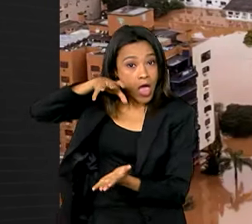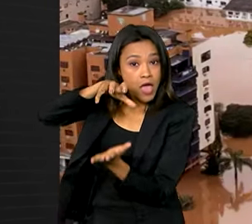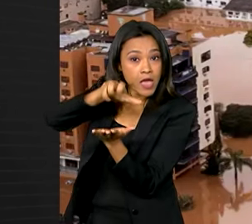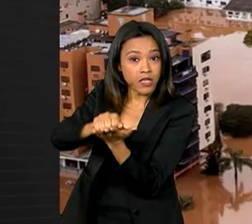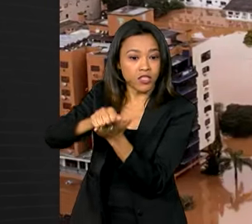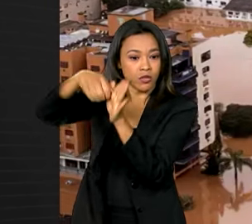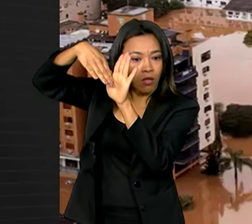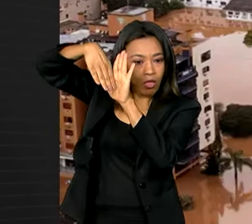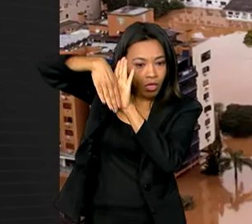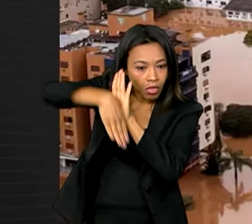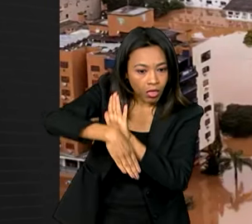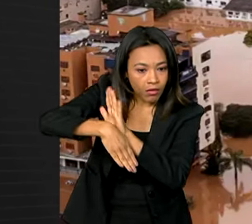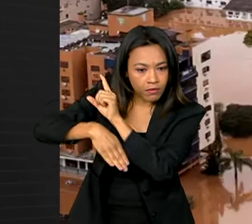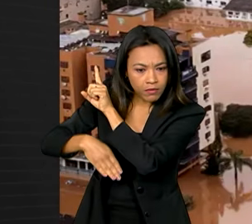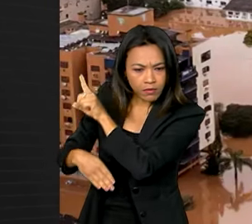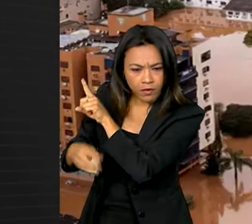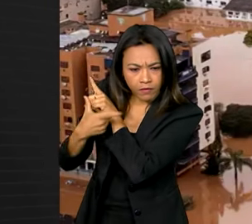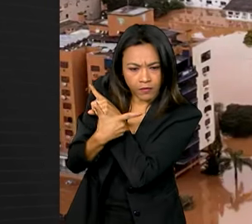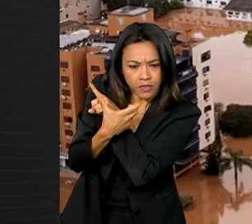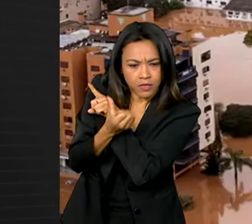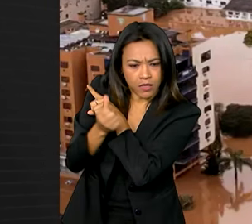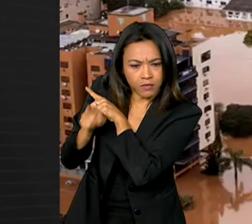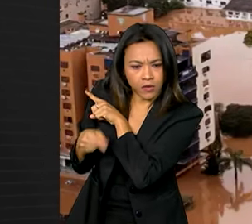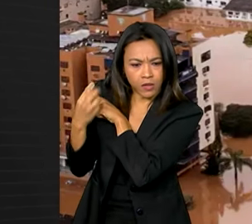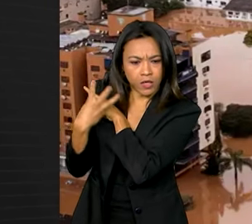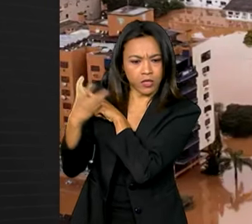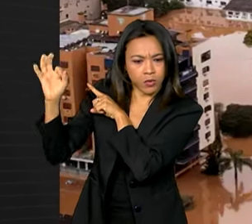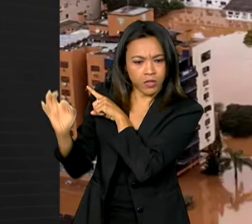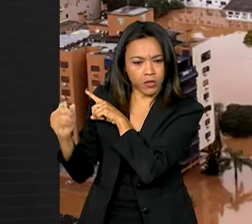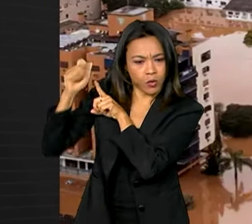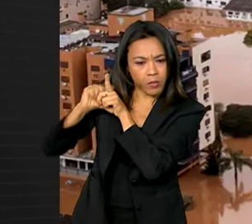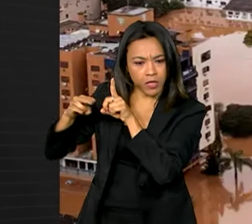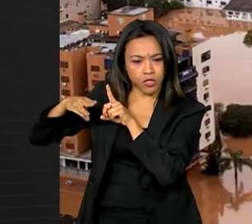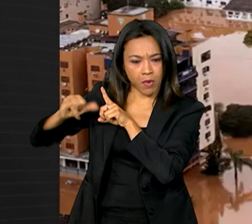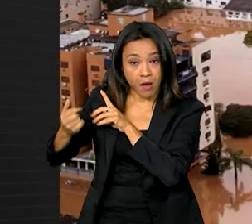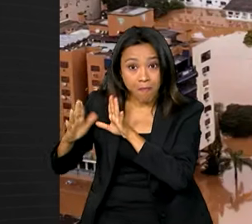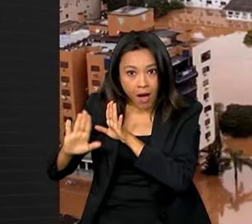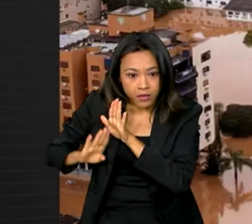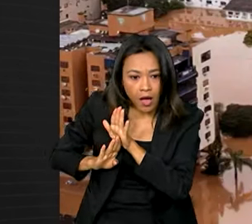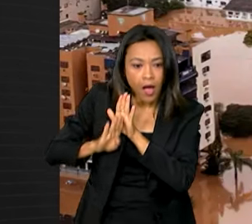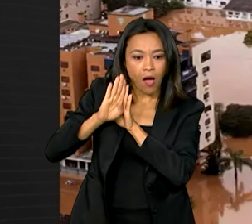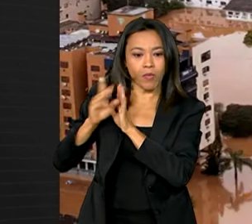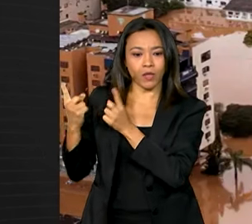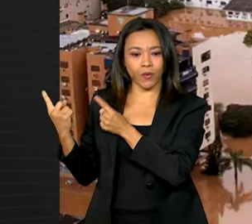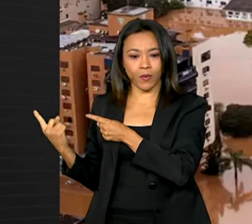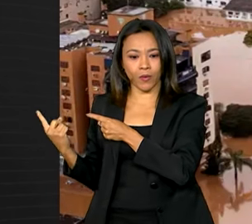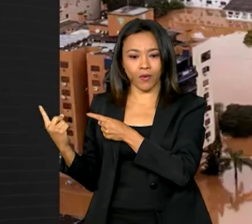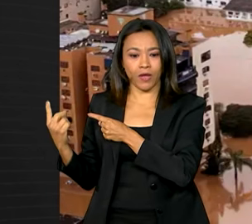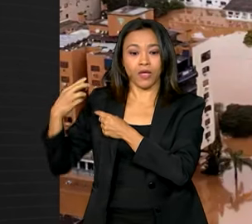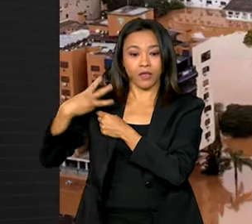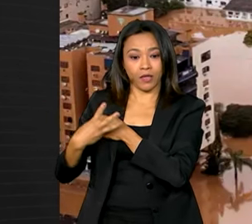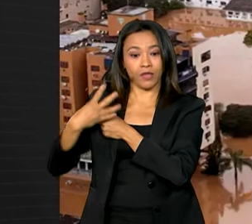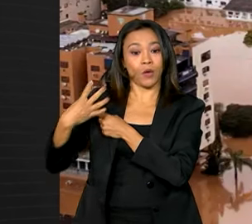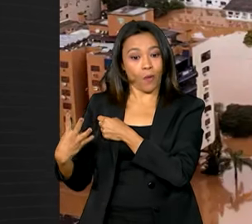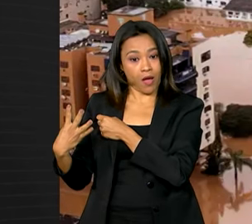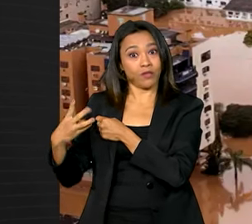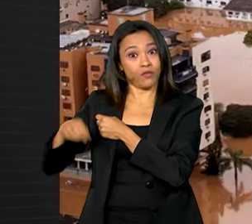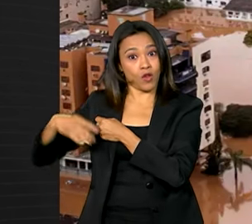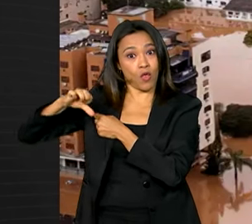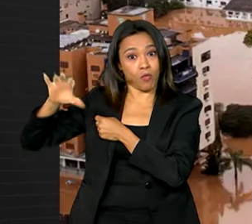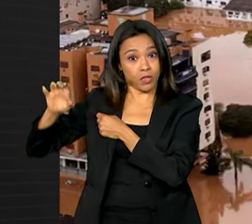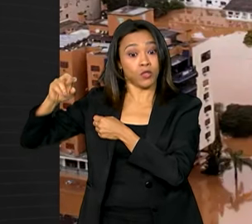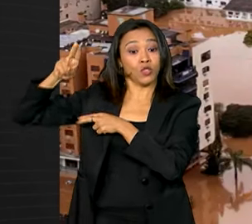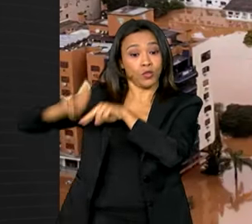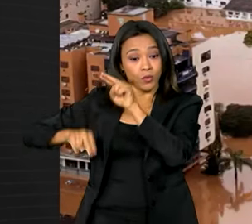uma queda de 26,3% em maio, mas cresceu 34,9% em junho. No